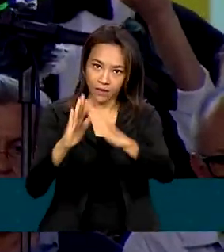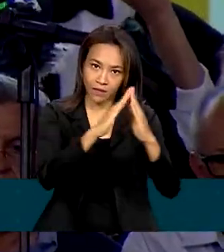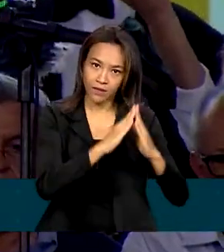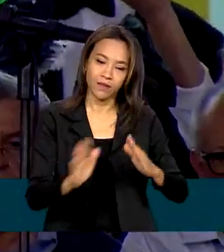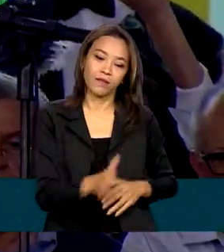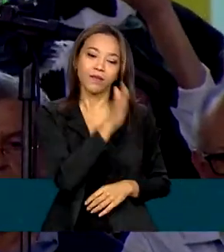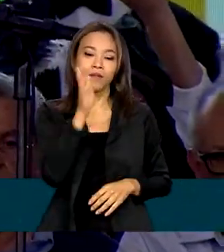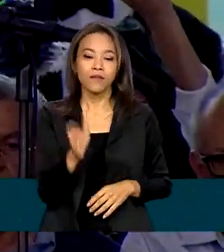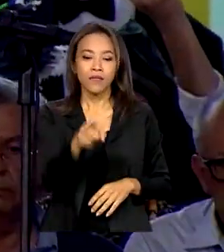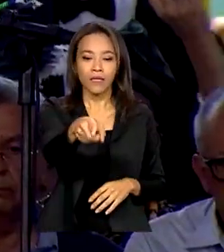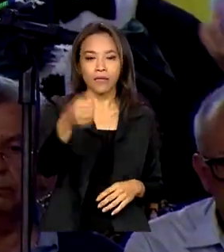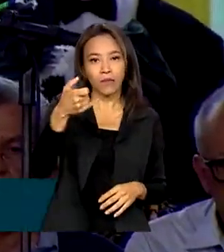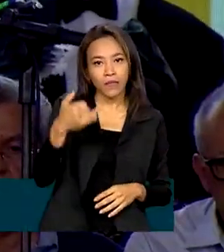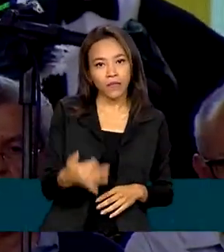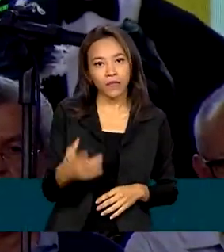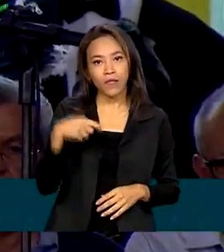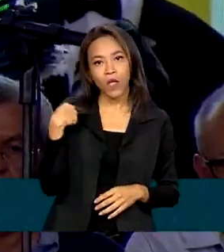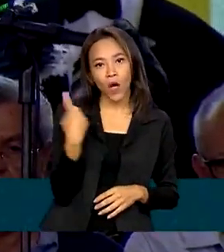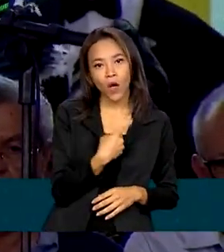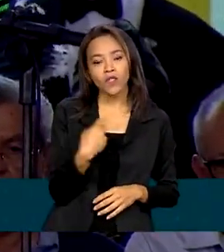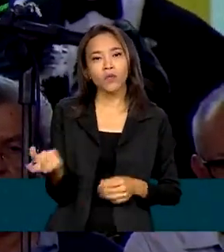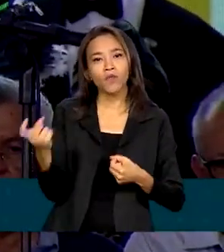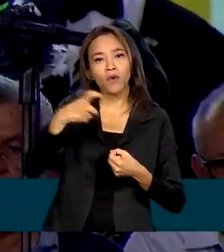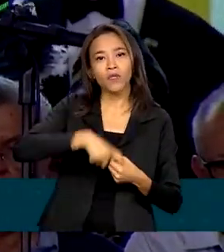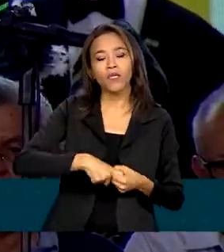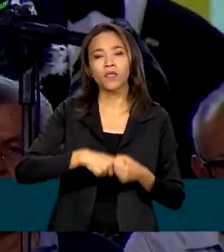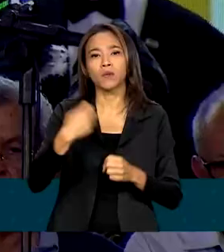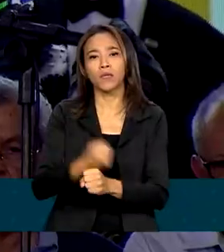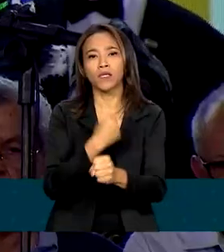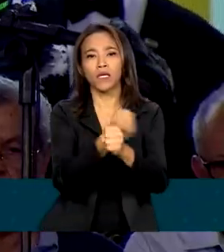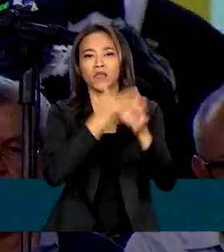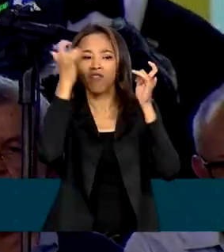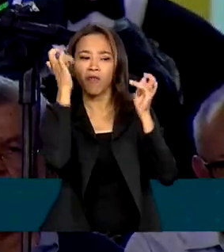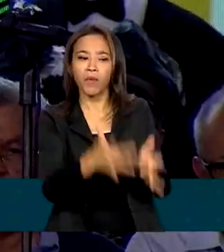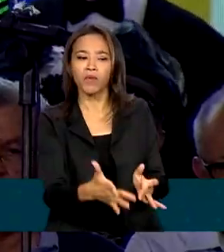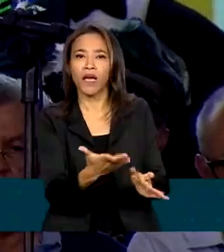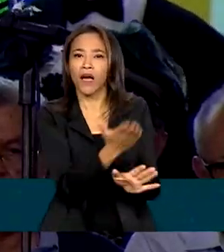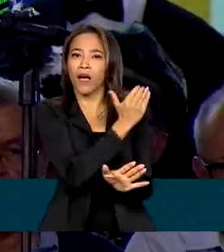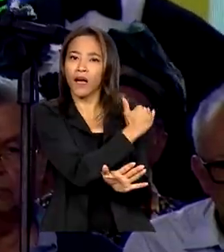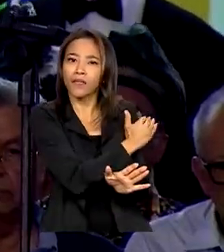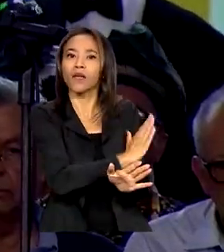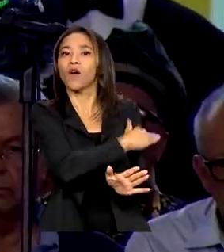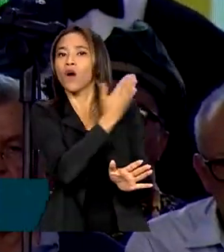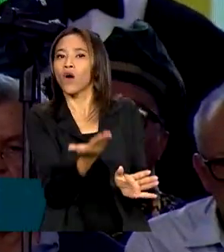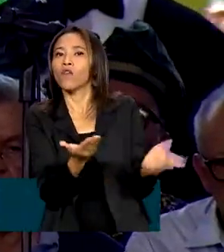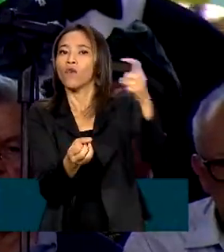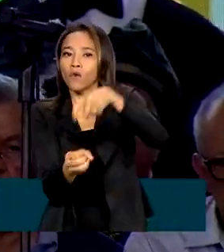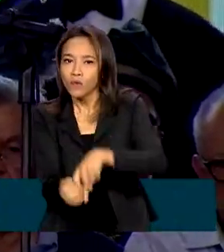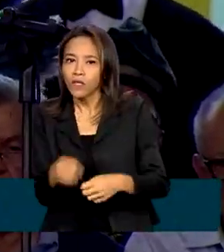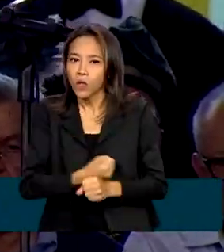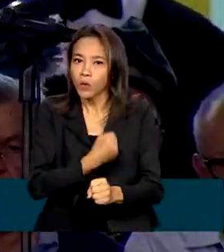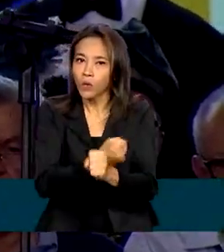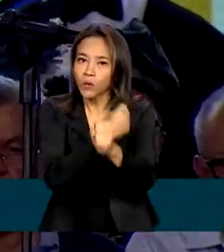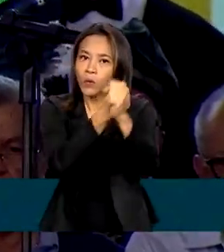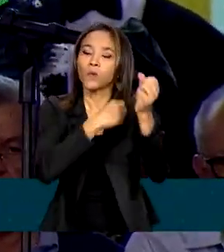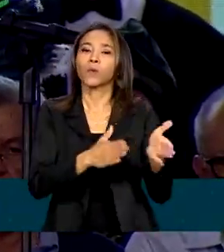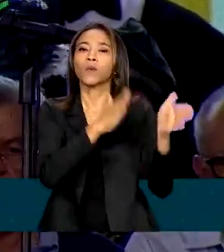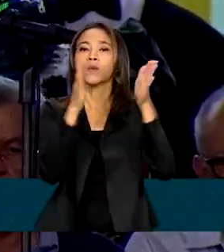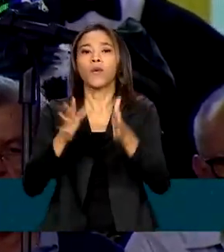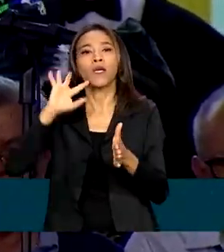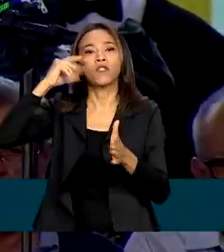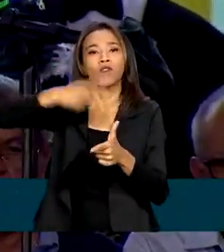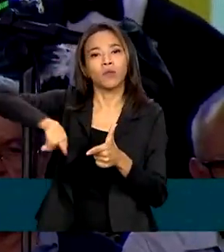retomando, presidente, obras paralisadas, concluindo outras em andamento, superando problemas técnicos e